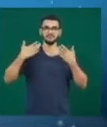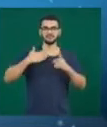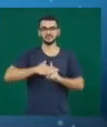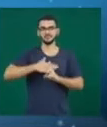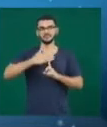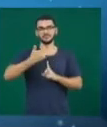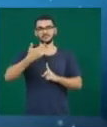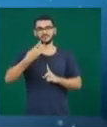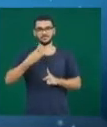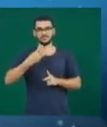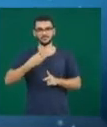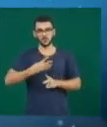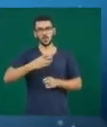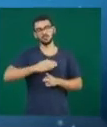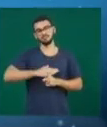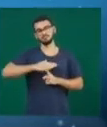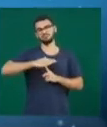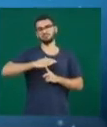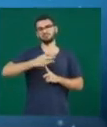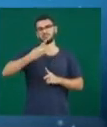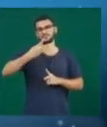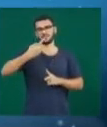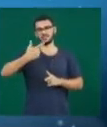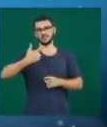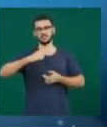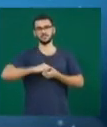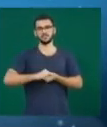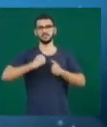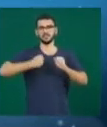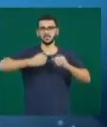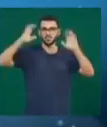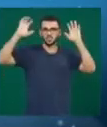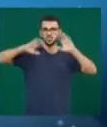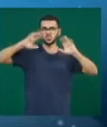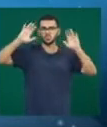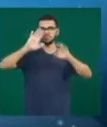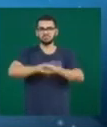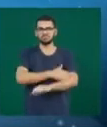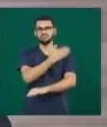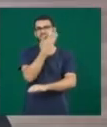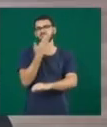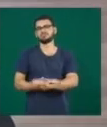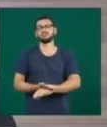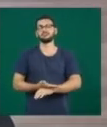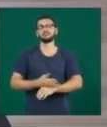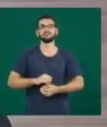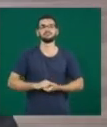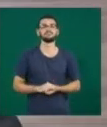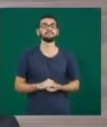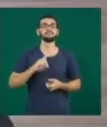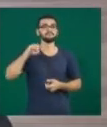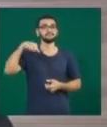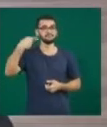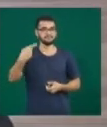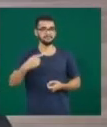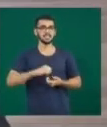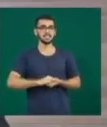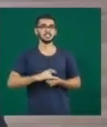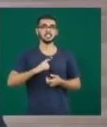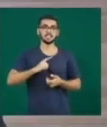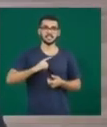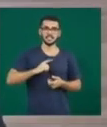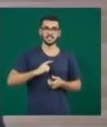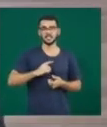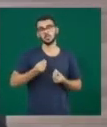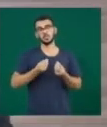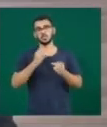24 graus. A máxima é de 32. Deve chover o dia todo. E depois do intervalo, vamos falar da